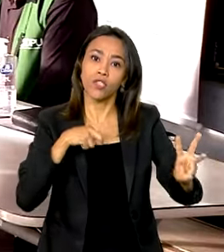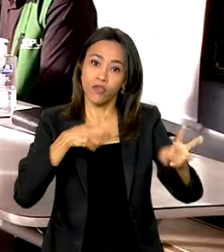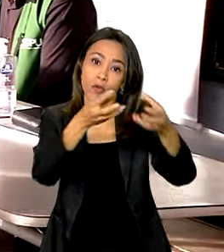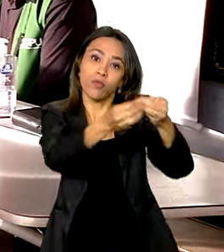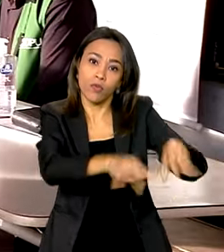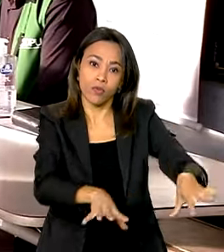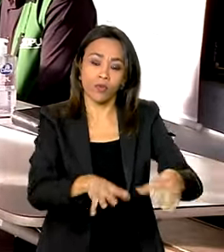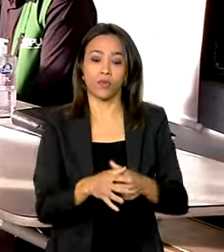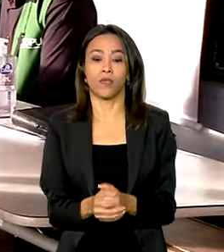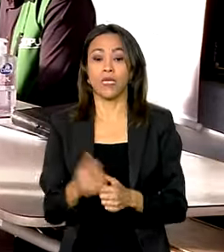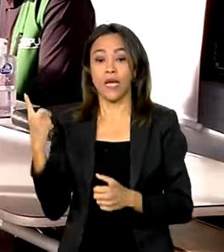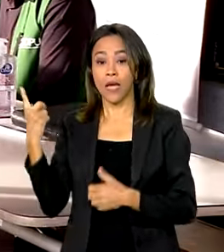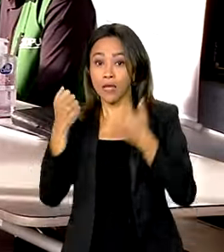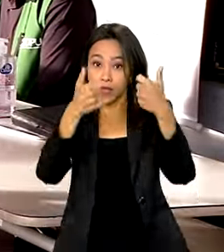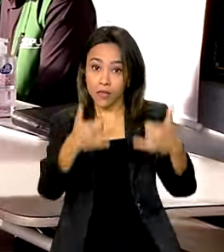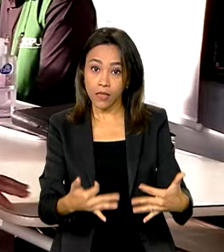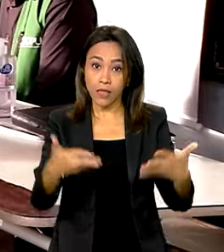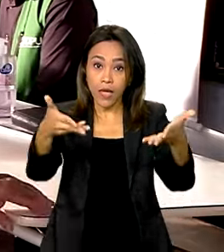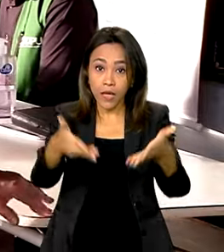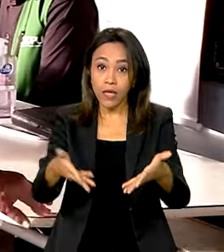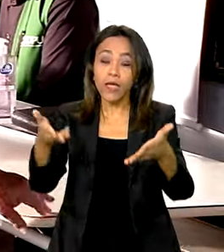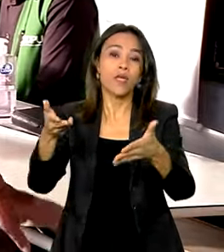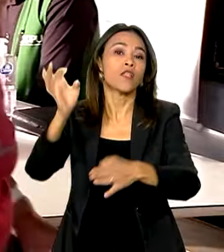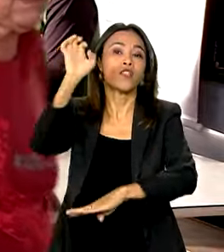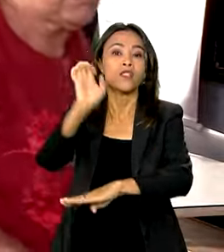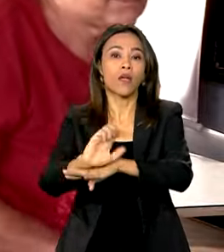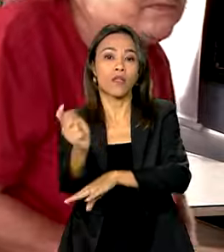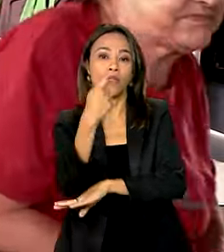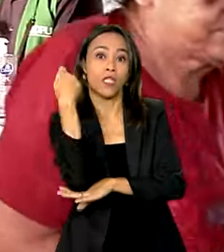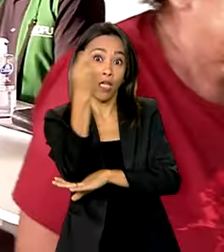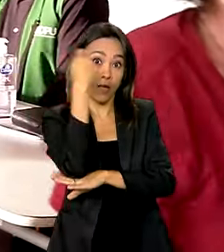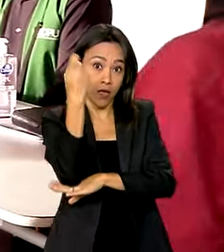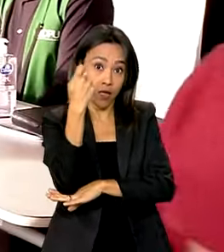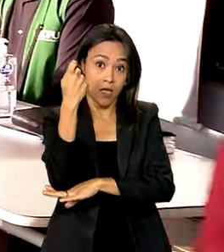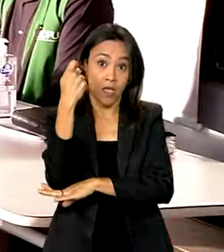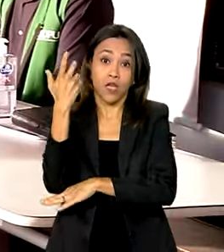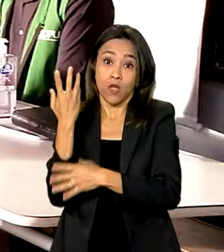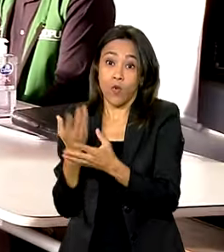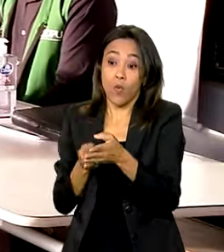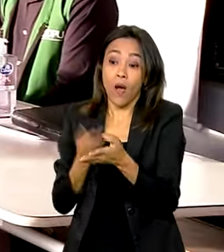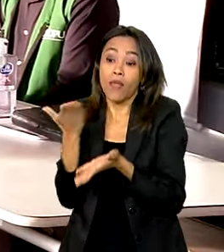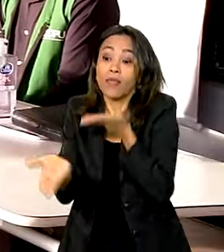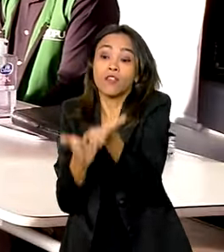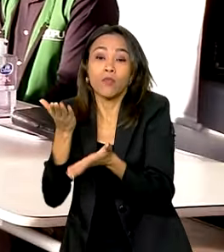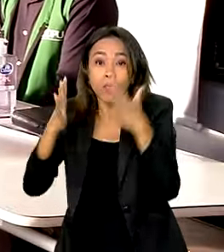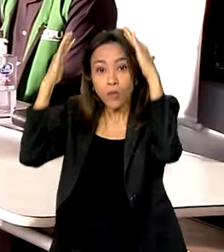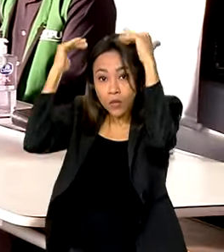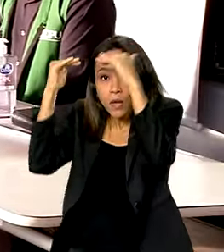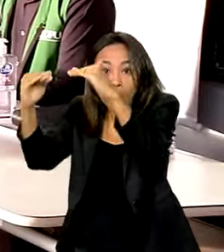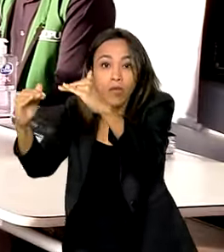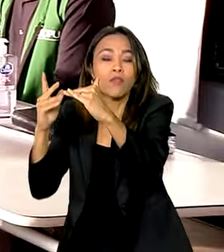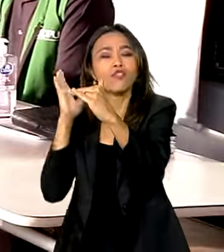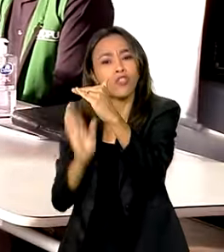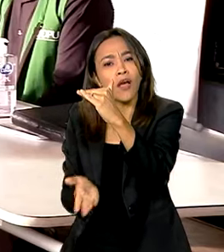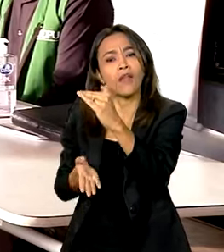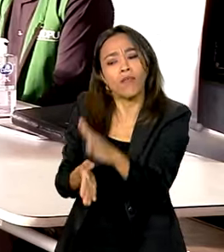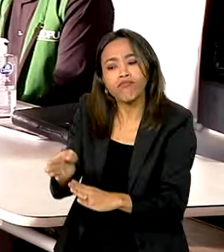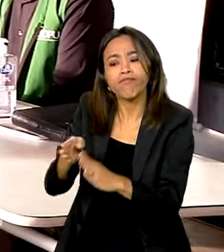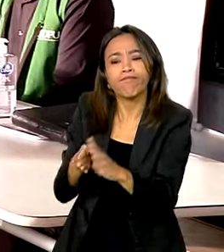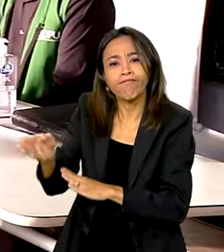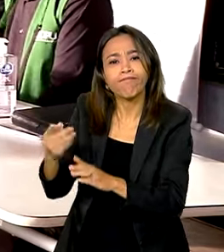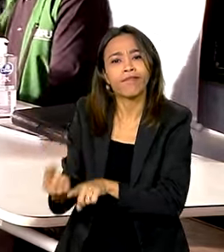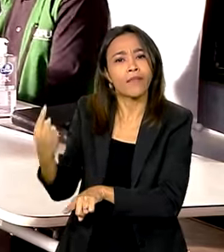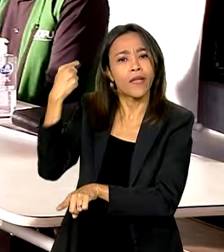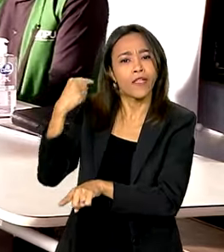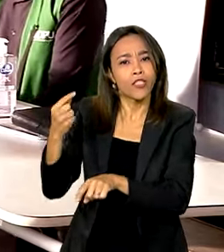Aqui em Porto Alegre, o atendimento presencial nos abrigos já está sendo feito desde o início das enchentes. Nas outras